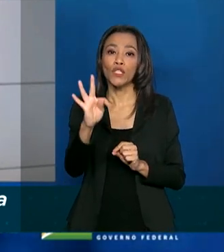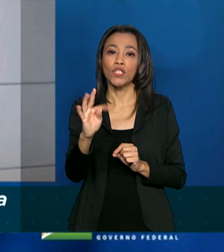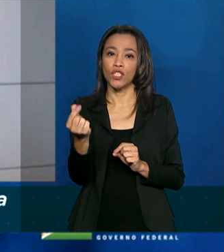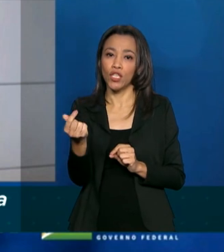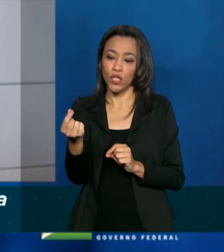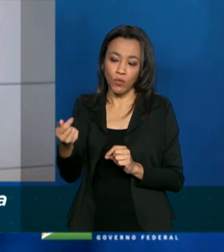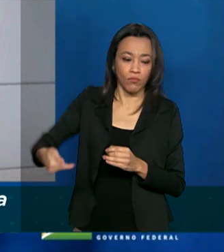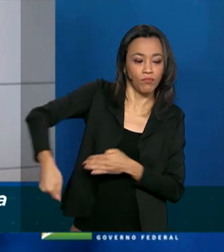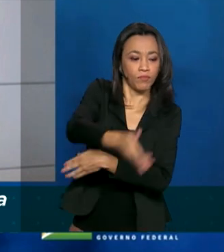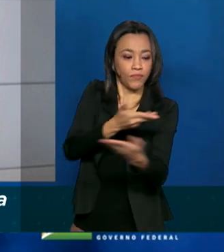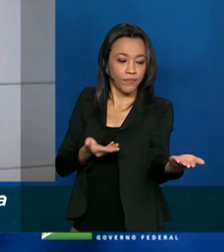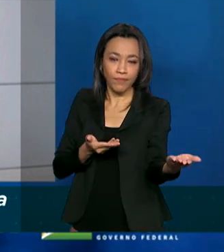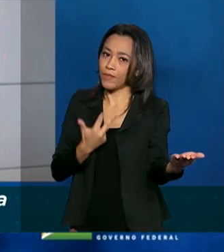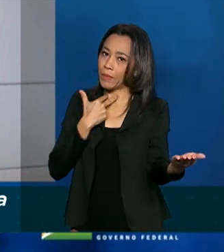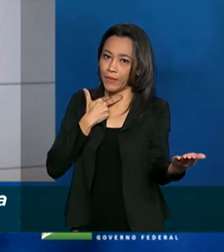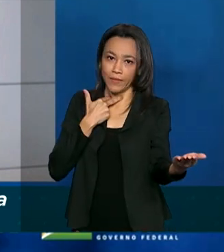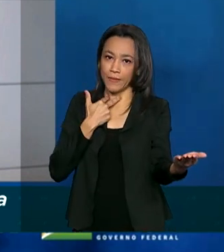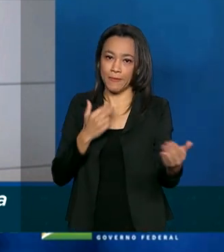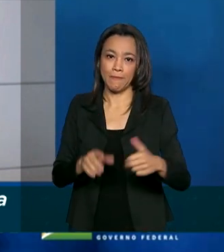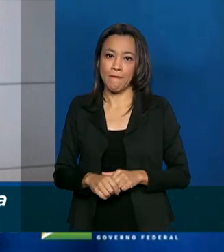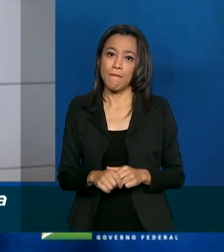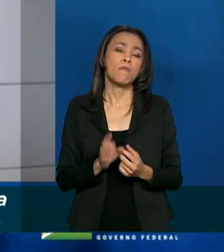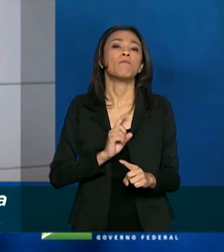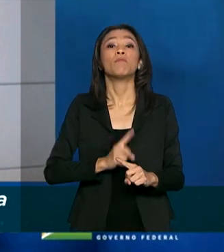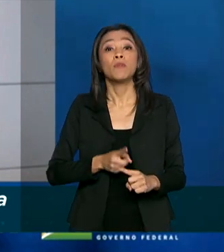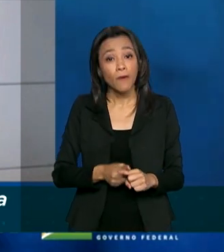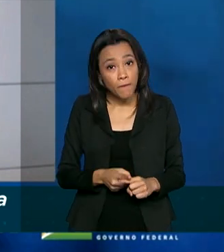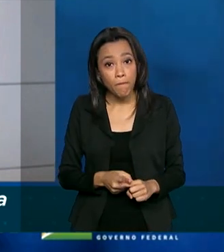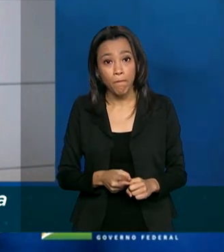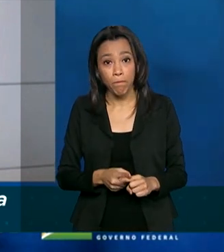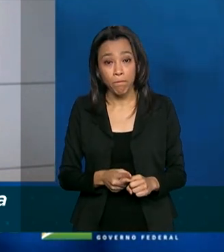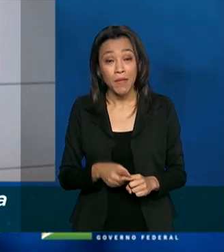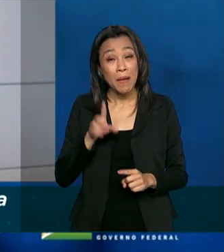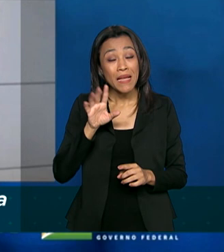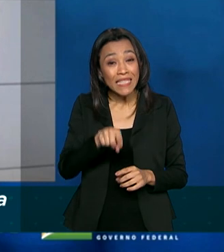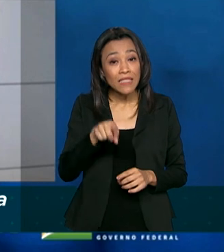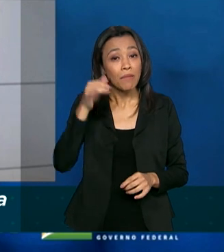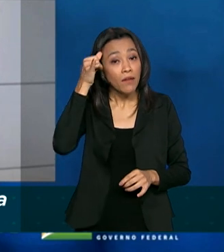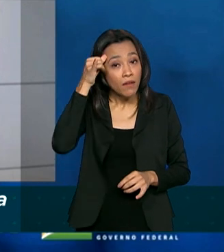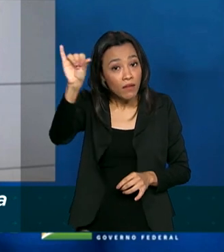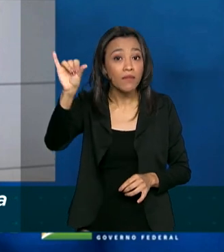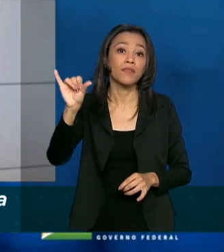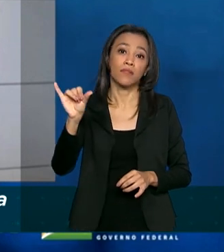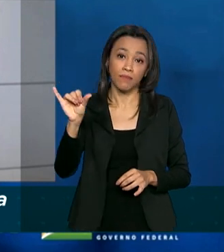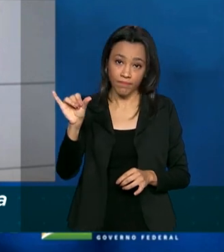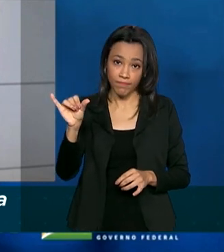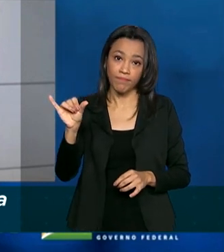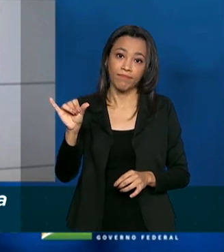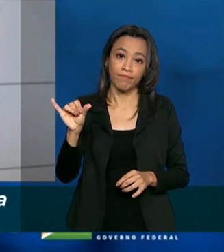transferências entre contas. E por quê? Para evitar que